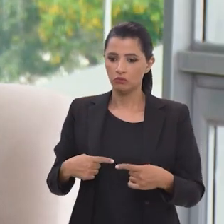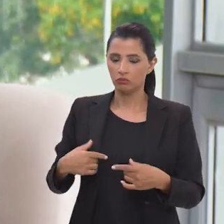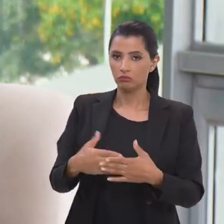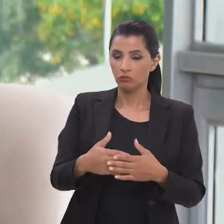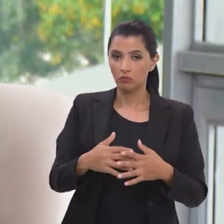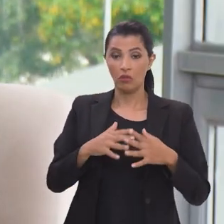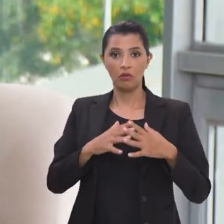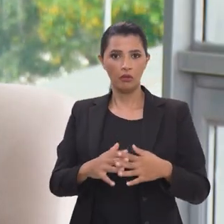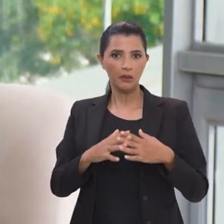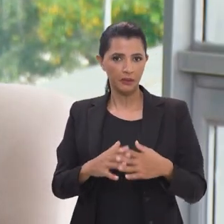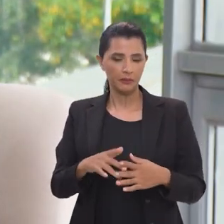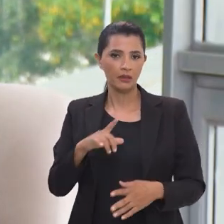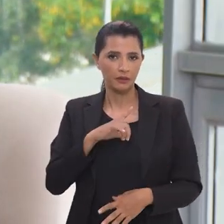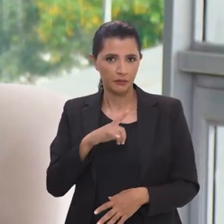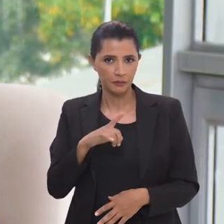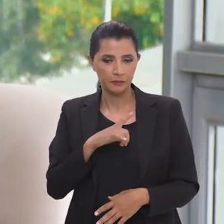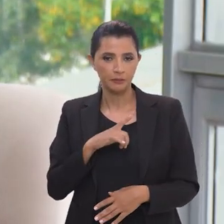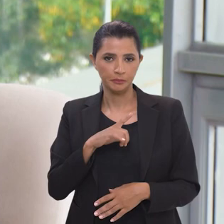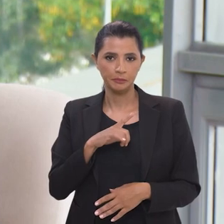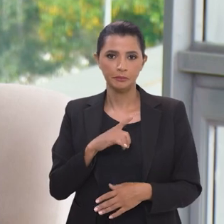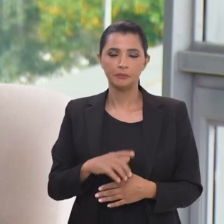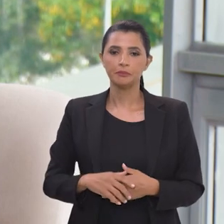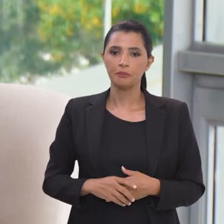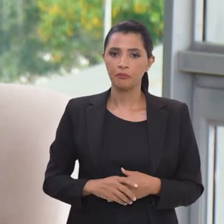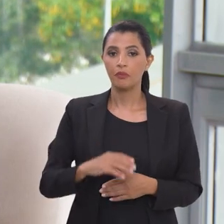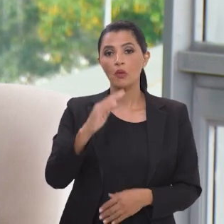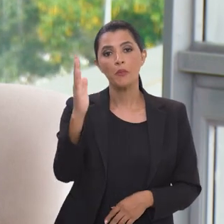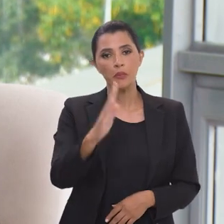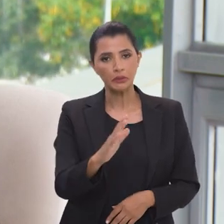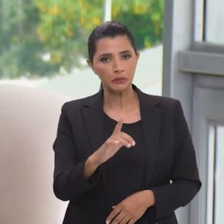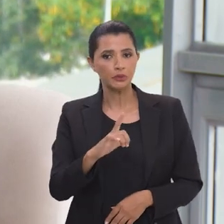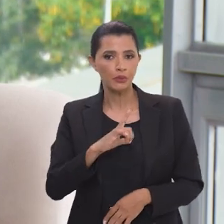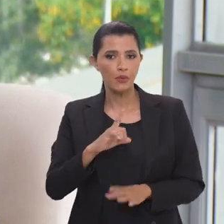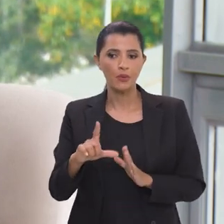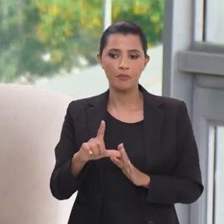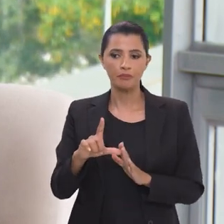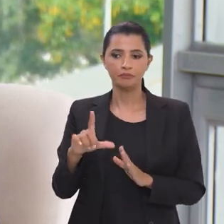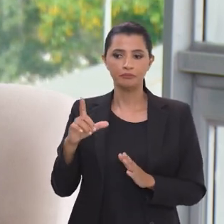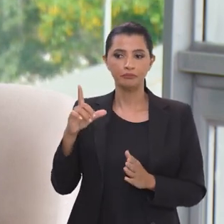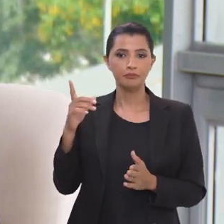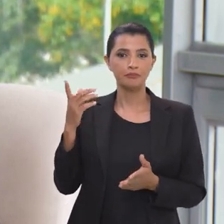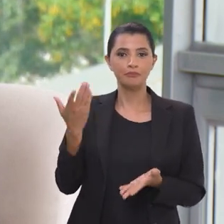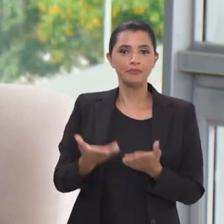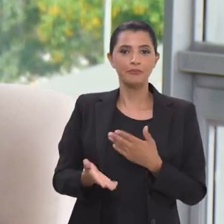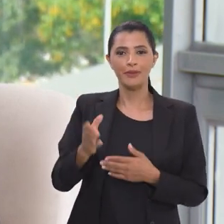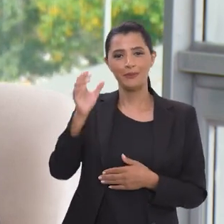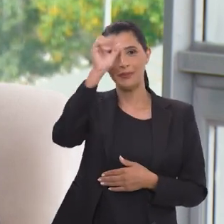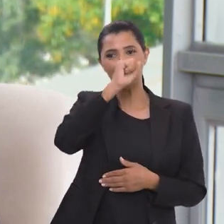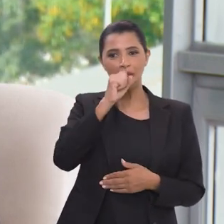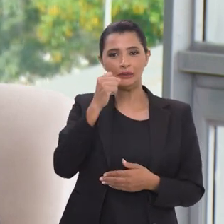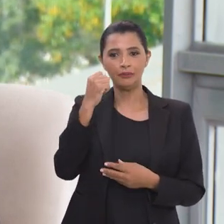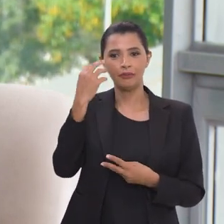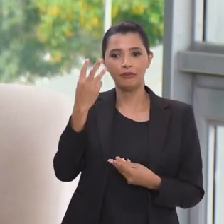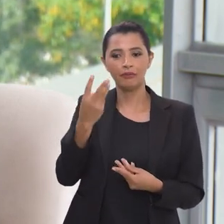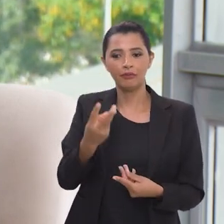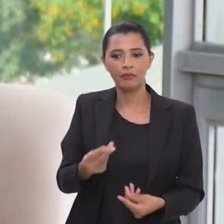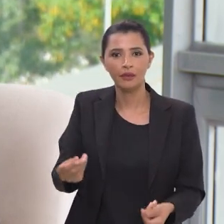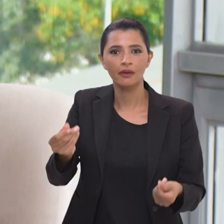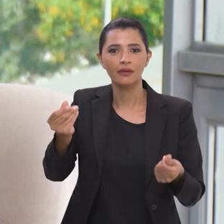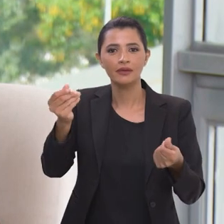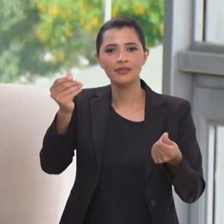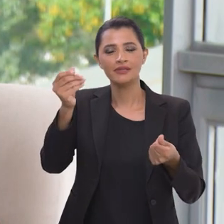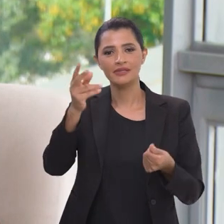muito conturbado, né? O Brasil tinha desaprendido a